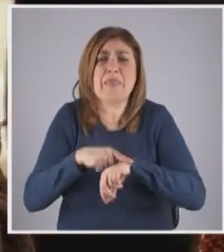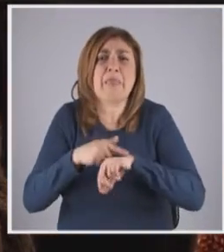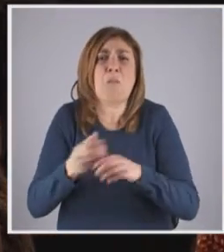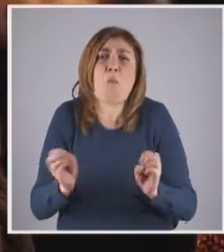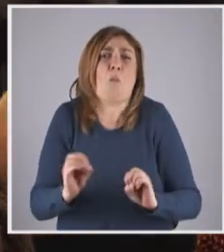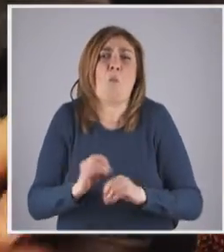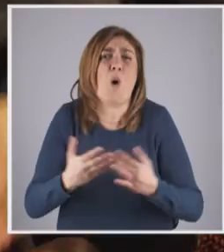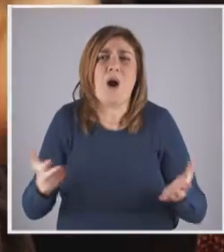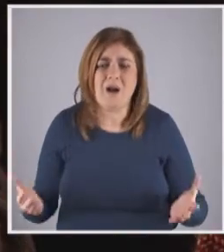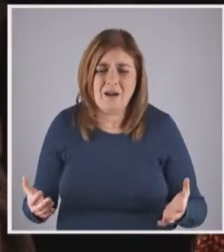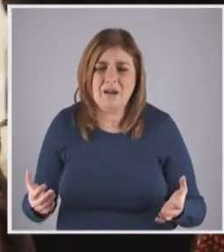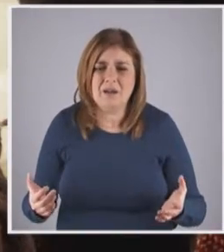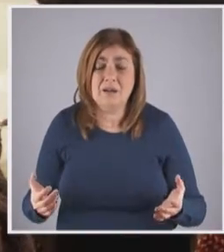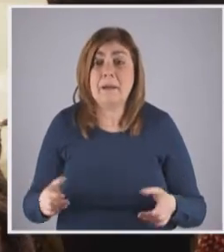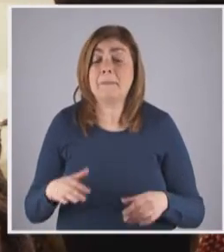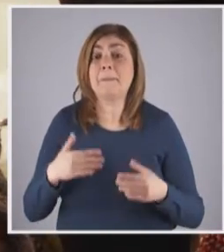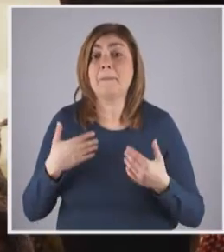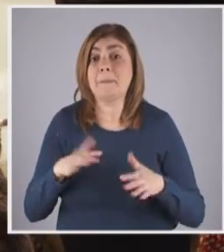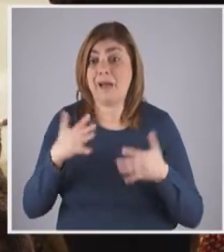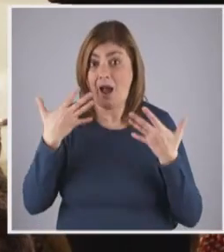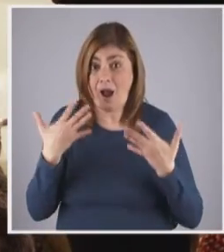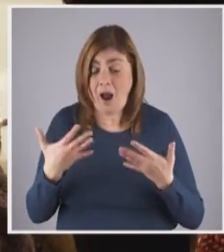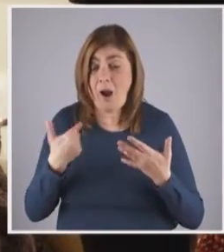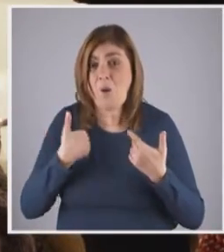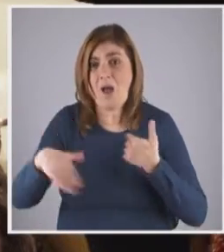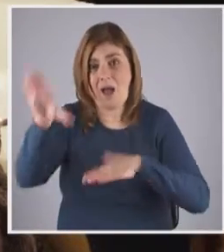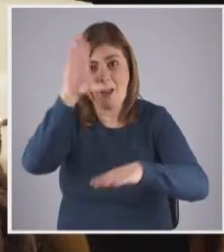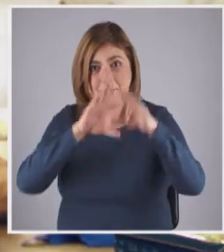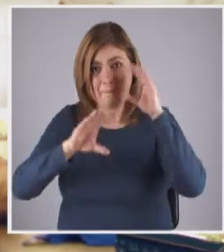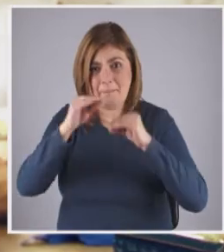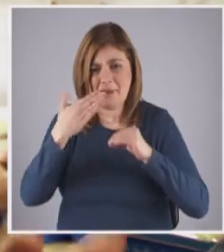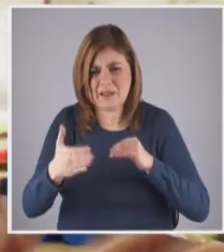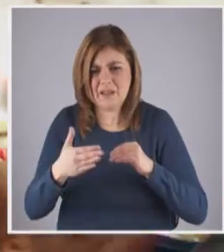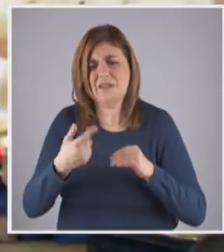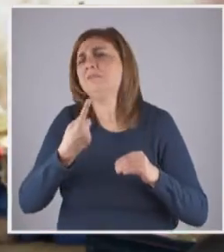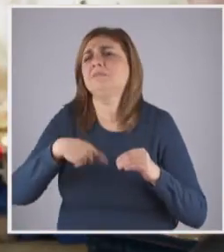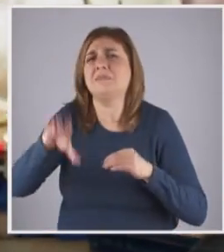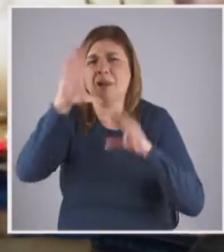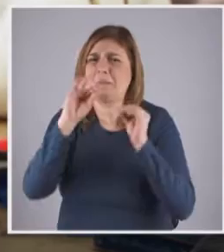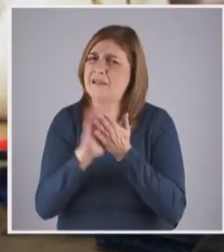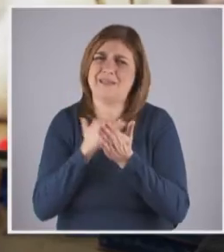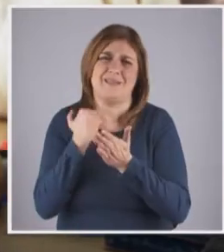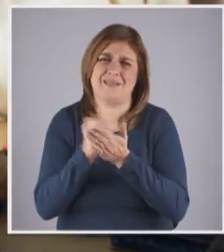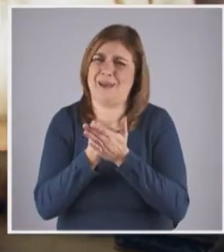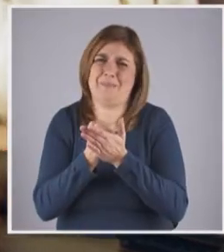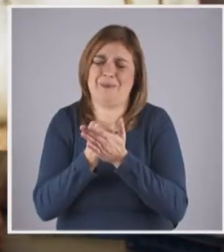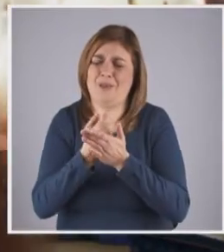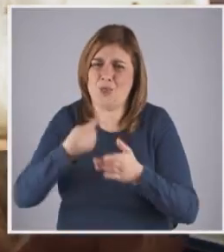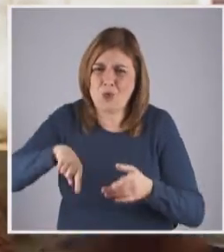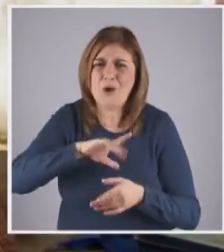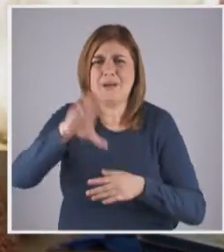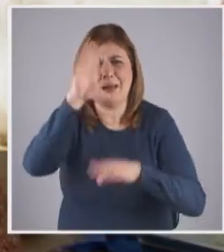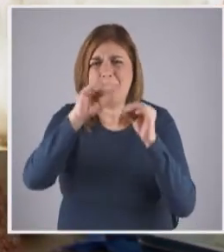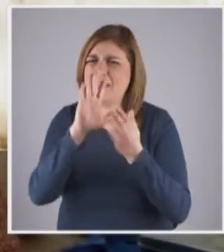e então agora estou a aprender. A gente aprende sempre. A gente está